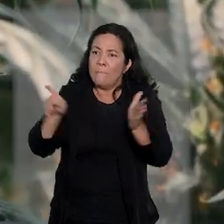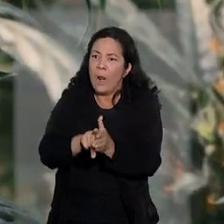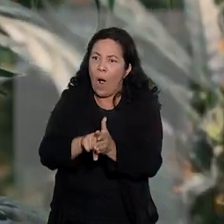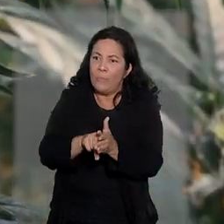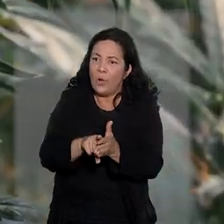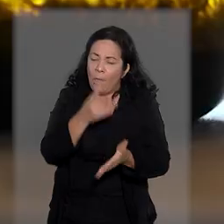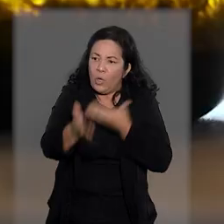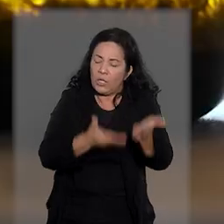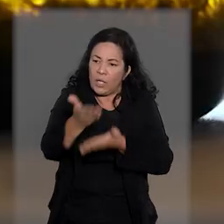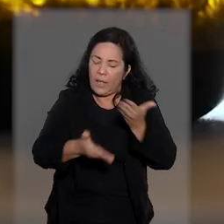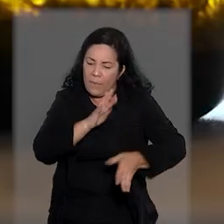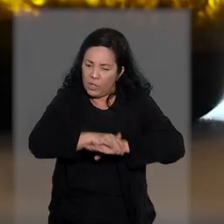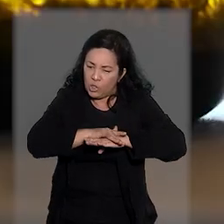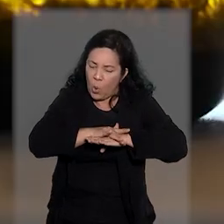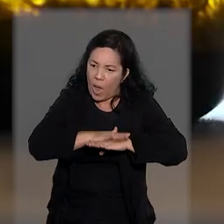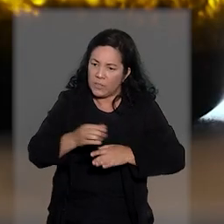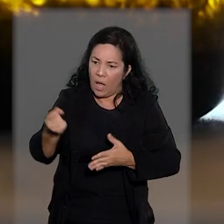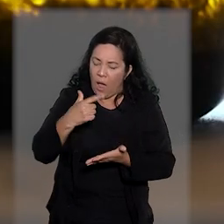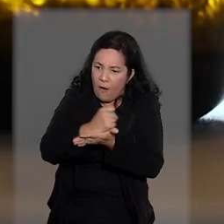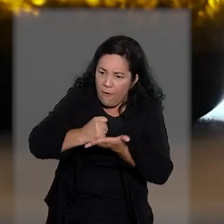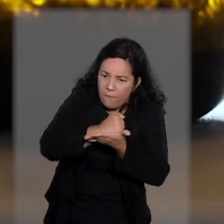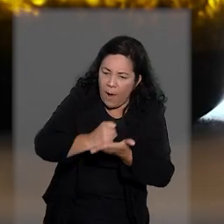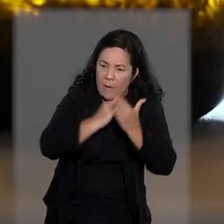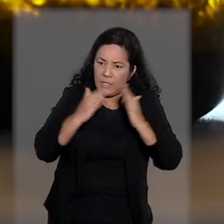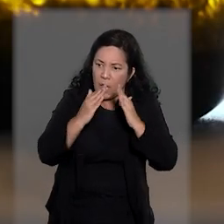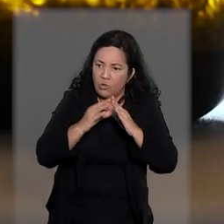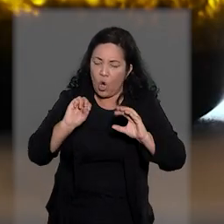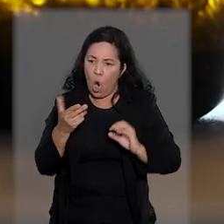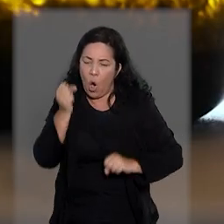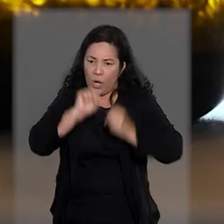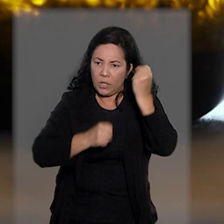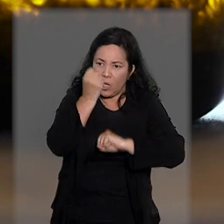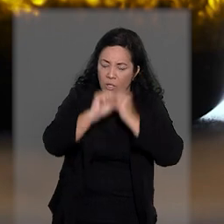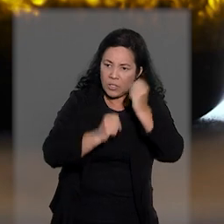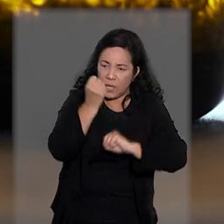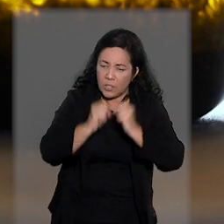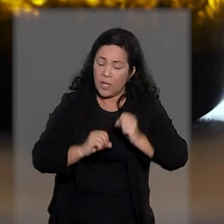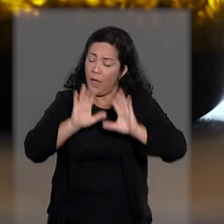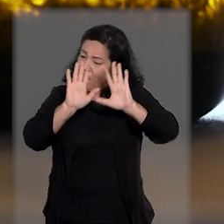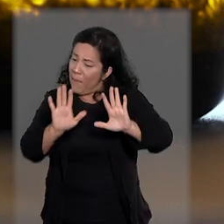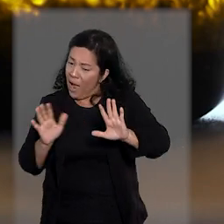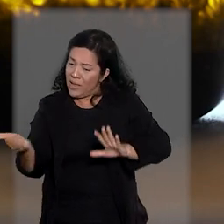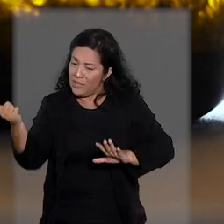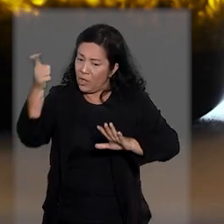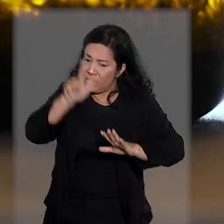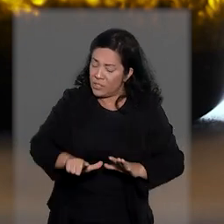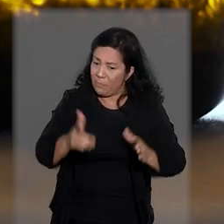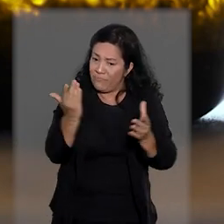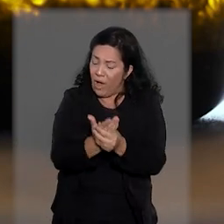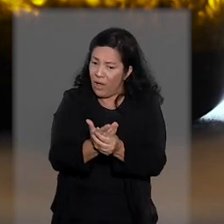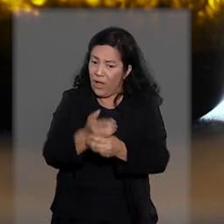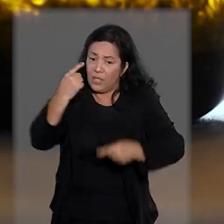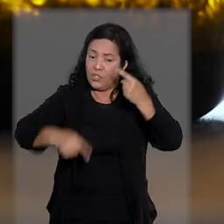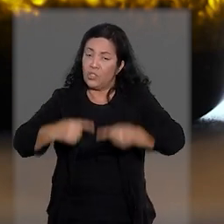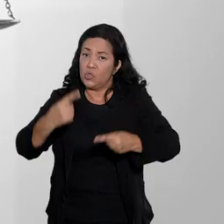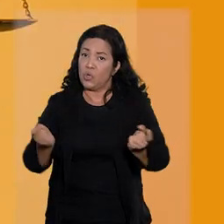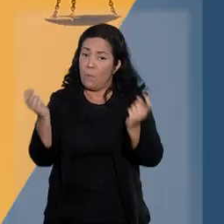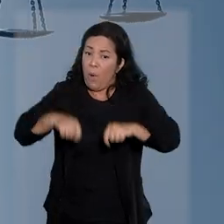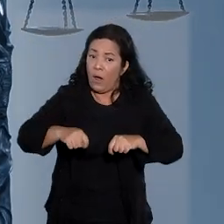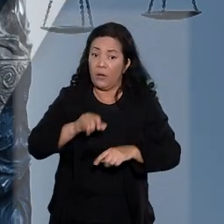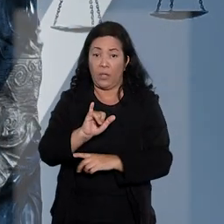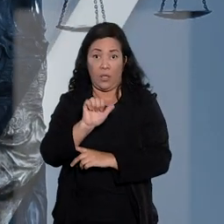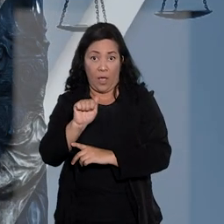medicinais, farmacêuticos ou industriais ocorreu após a admissão de incidente de assunção de competência.